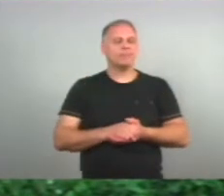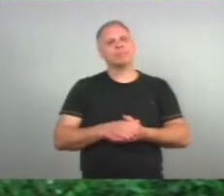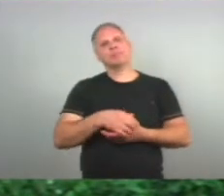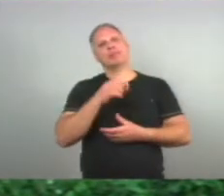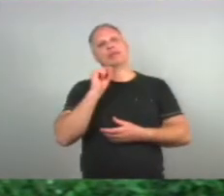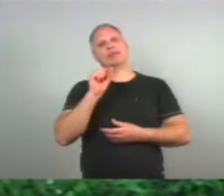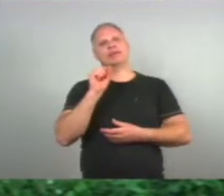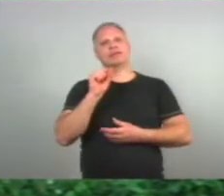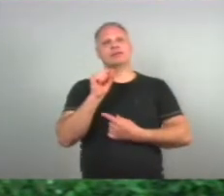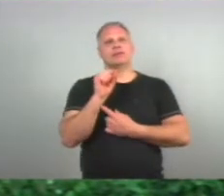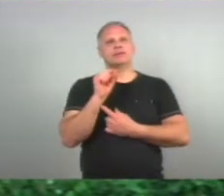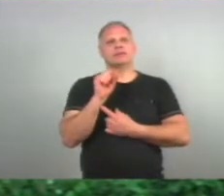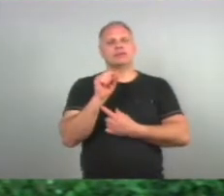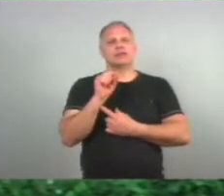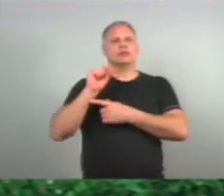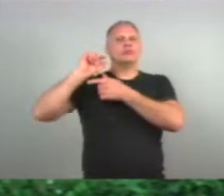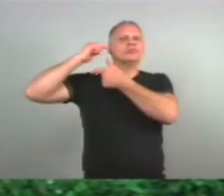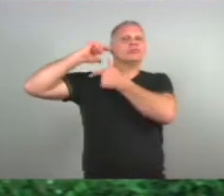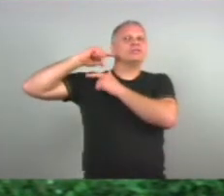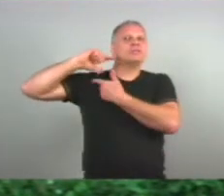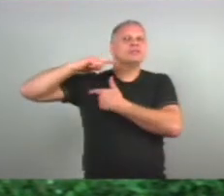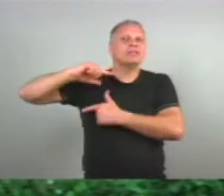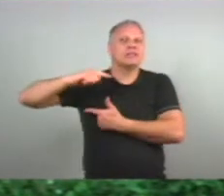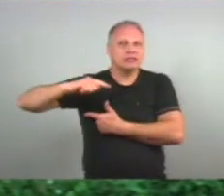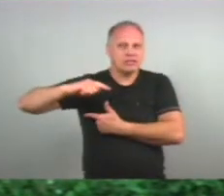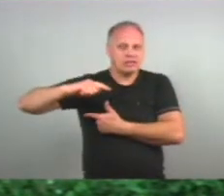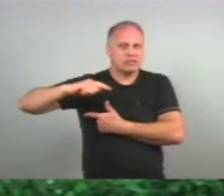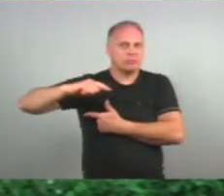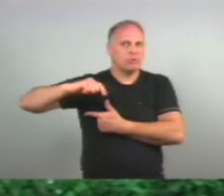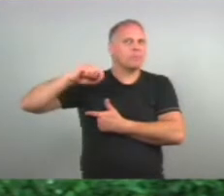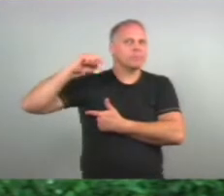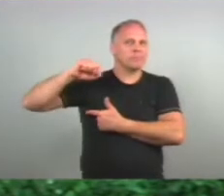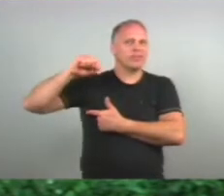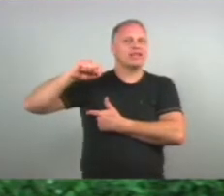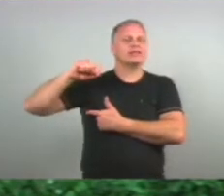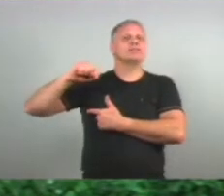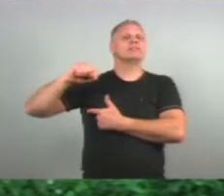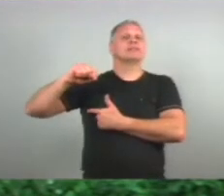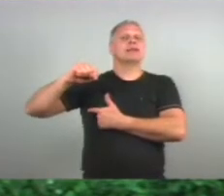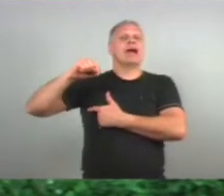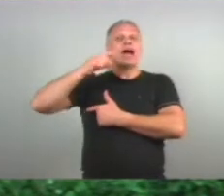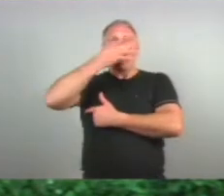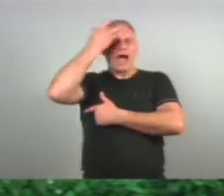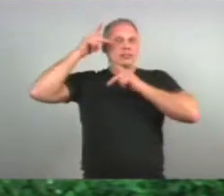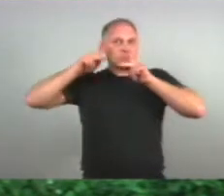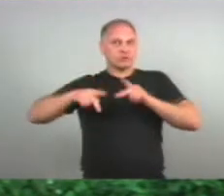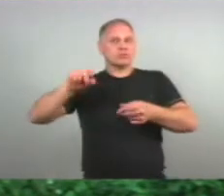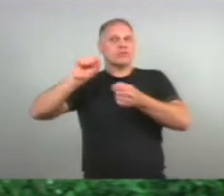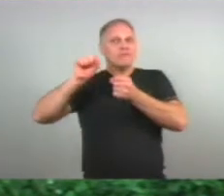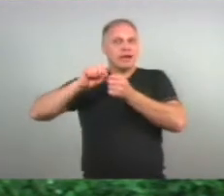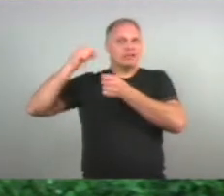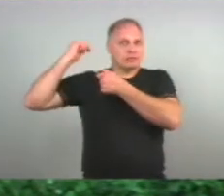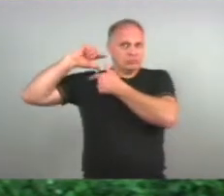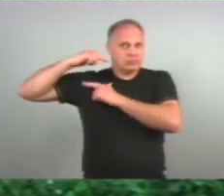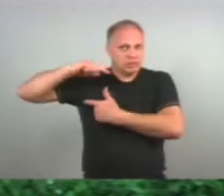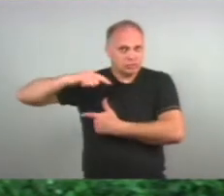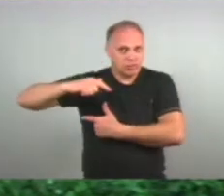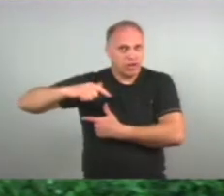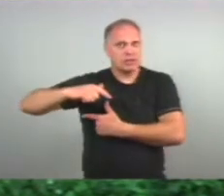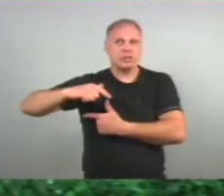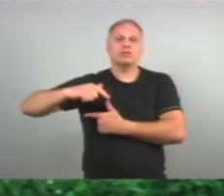O tradicionalismo Ele As pessoas Que fazem O tradicionalismo